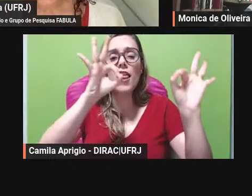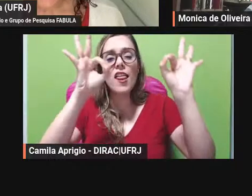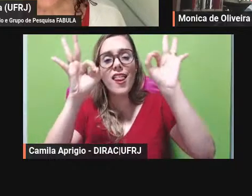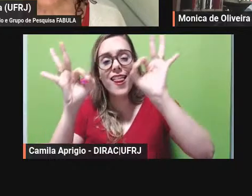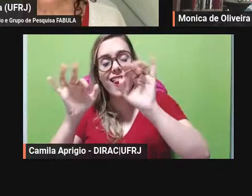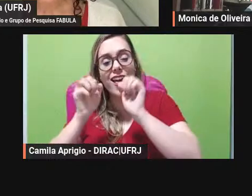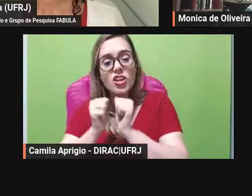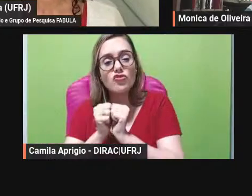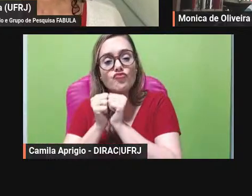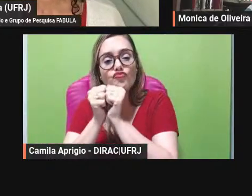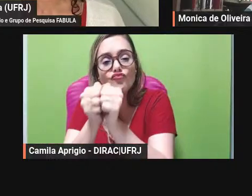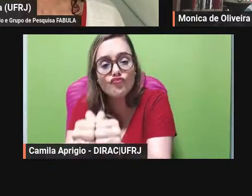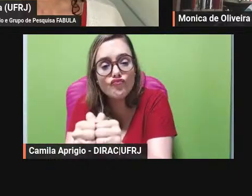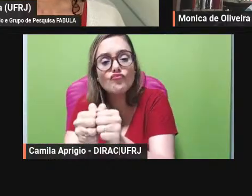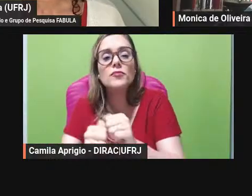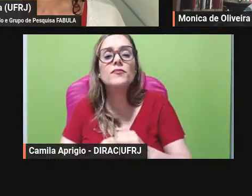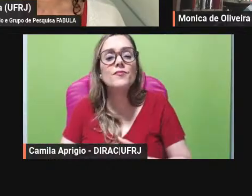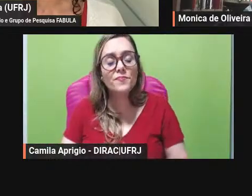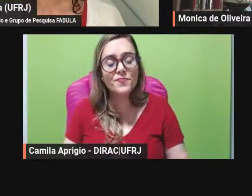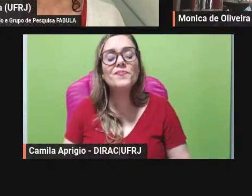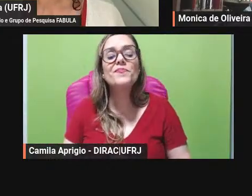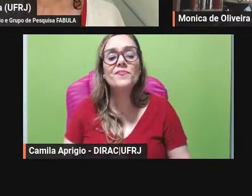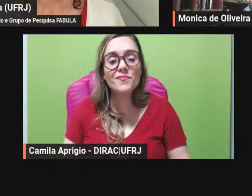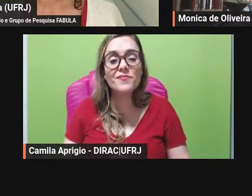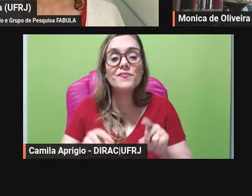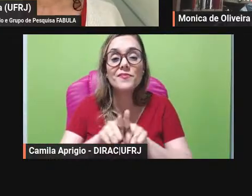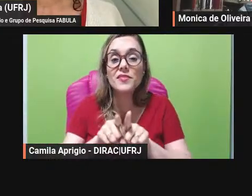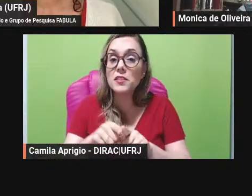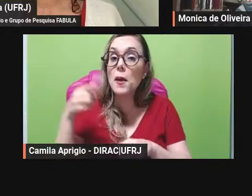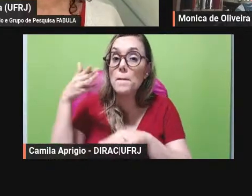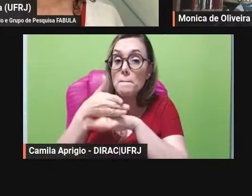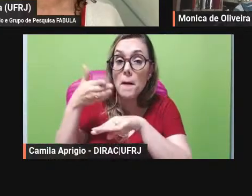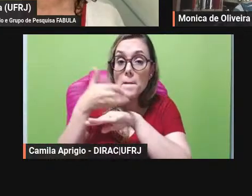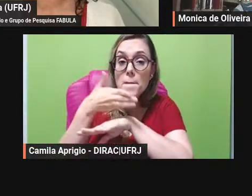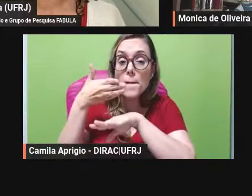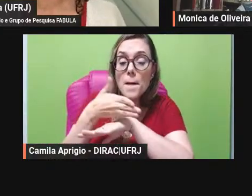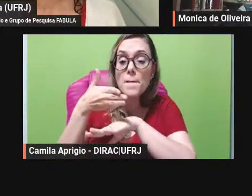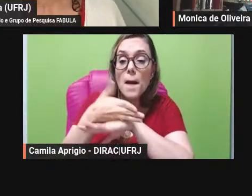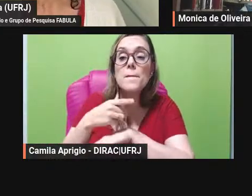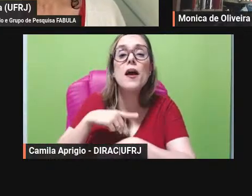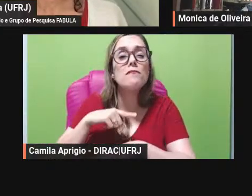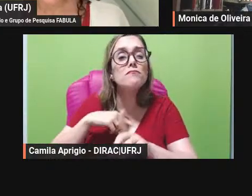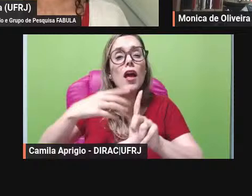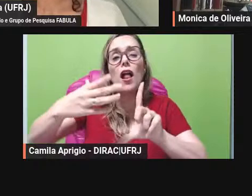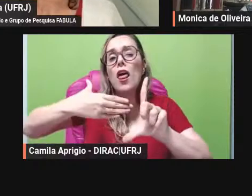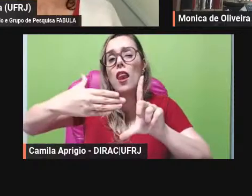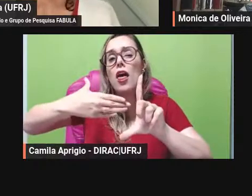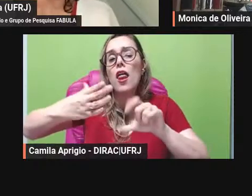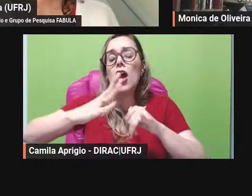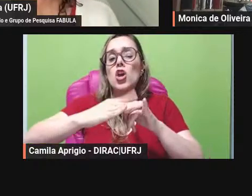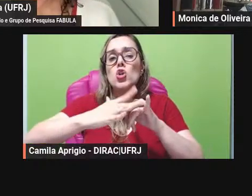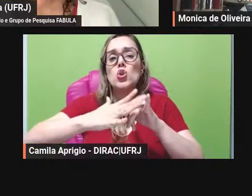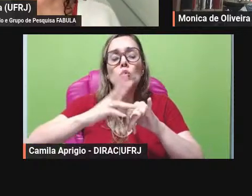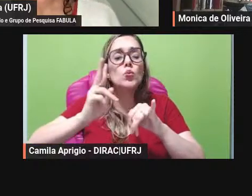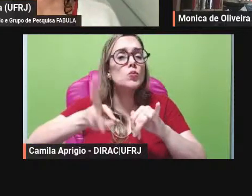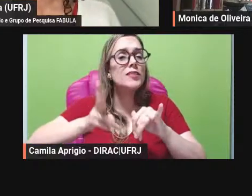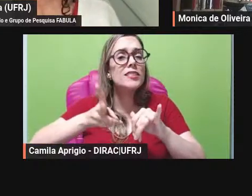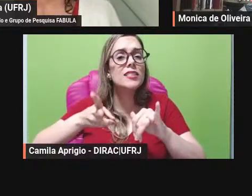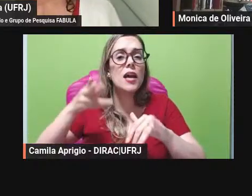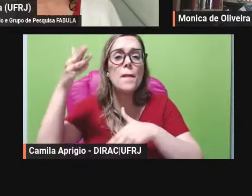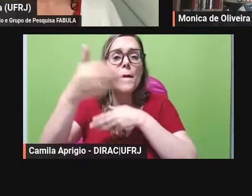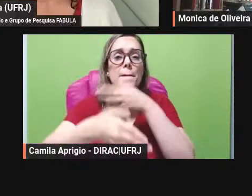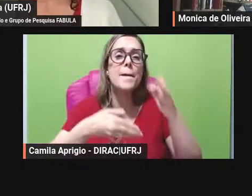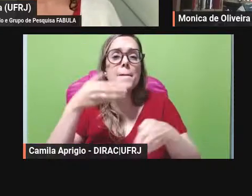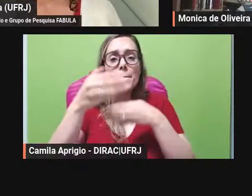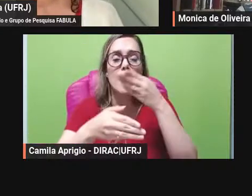generosa e e assídua né assistindo as transmissões seja essa ao vivo de forma